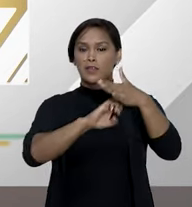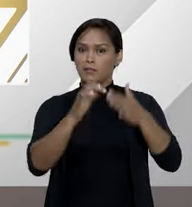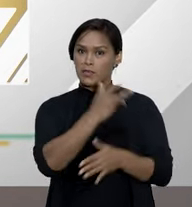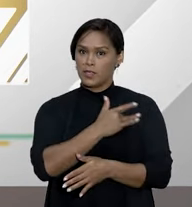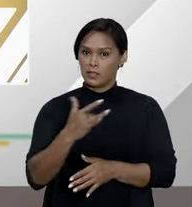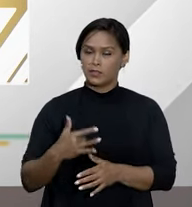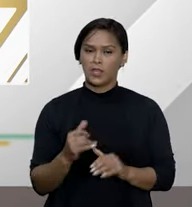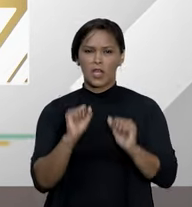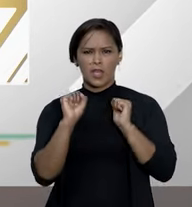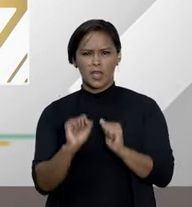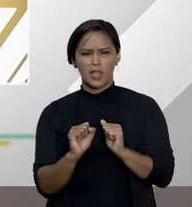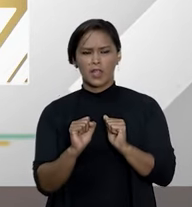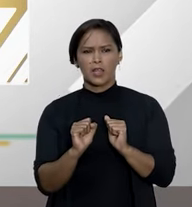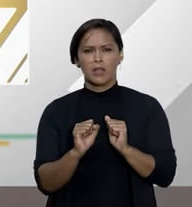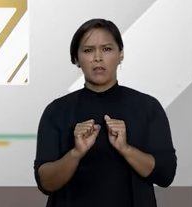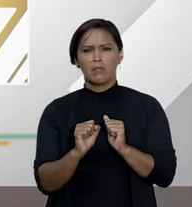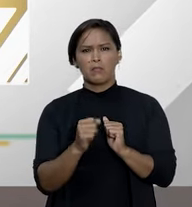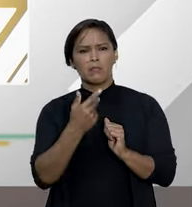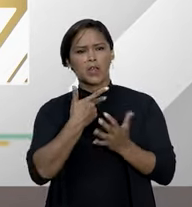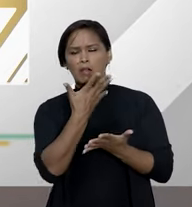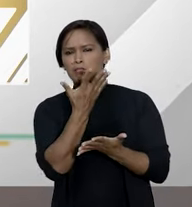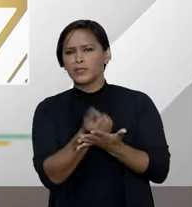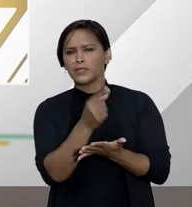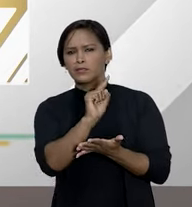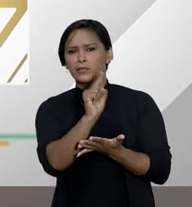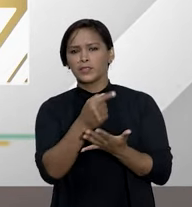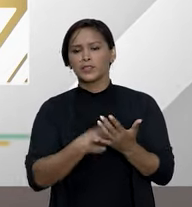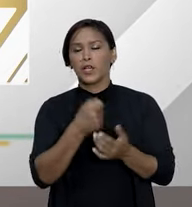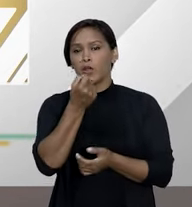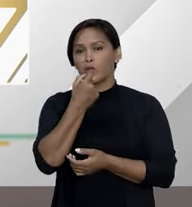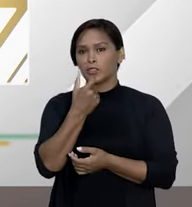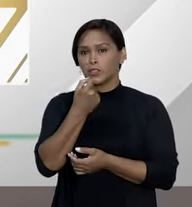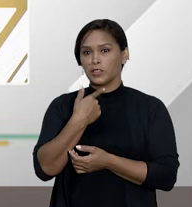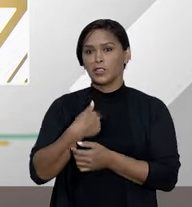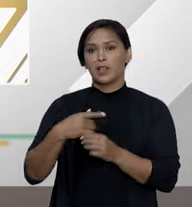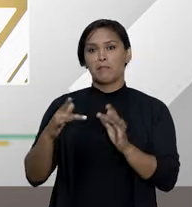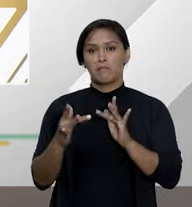pode se recusar a custear um medicamento importado?